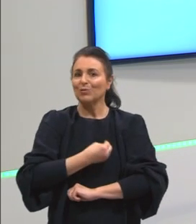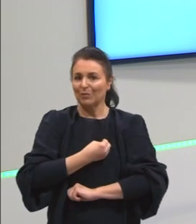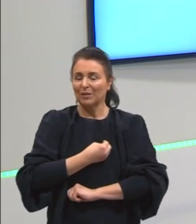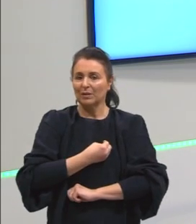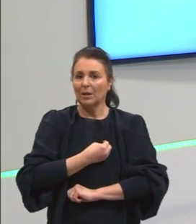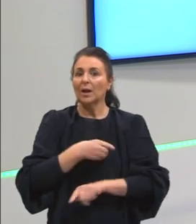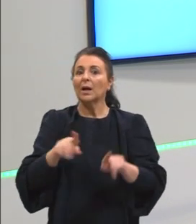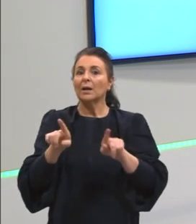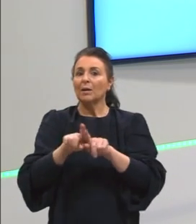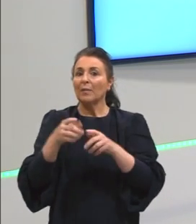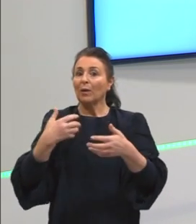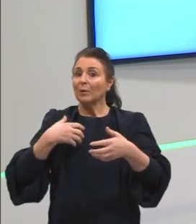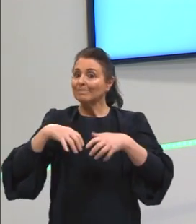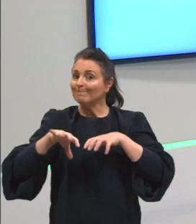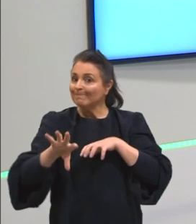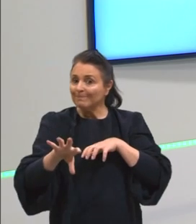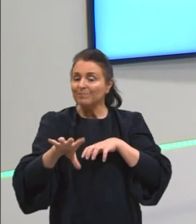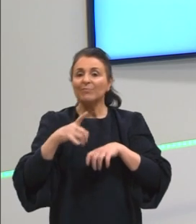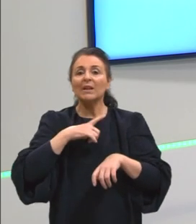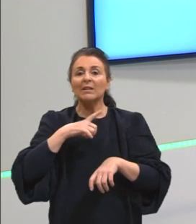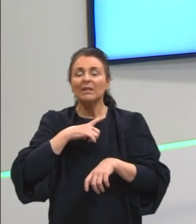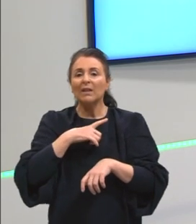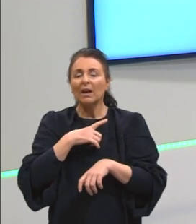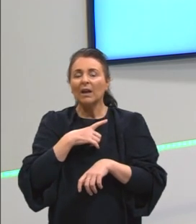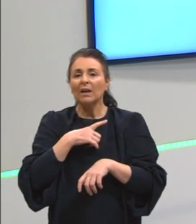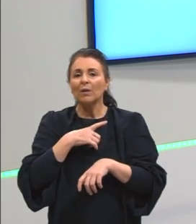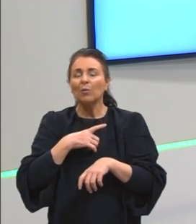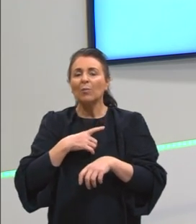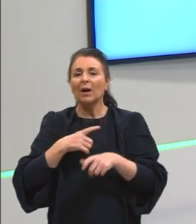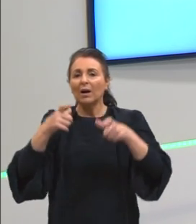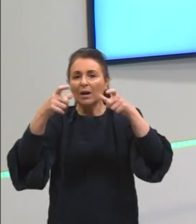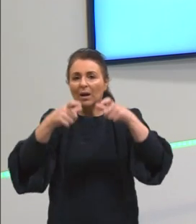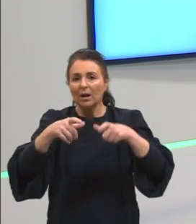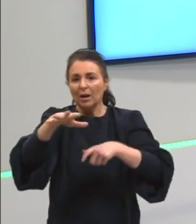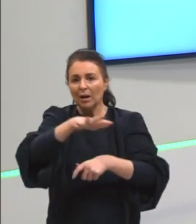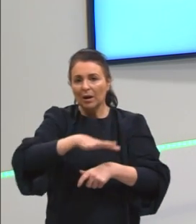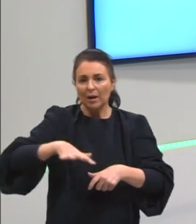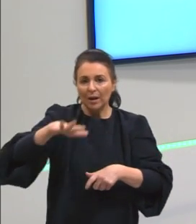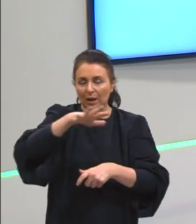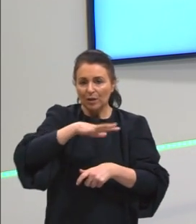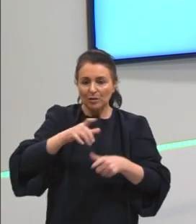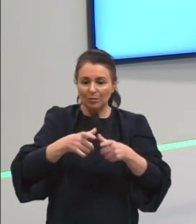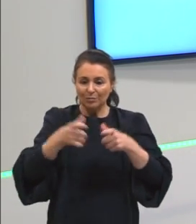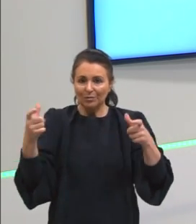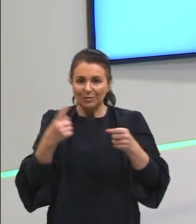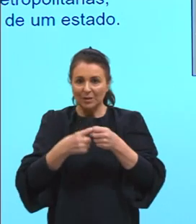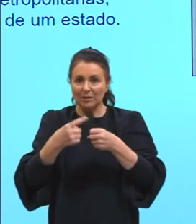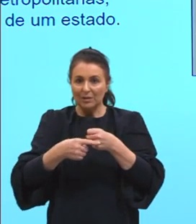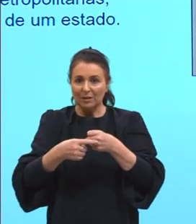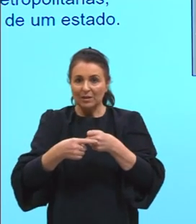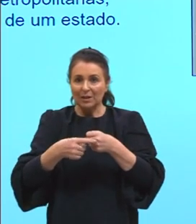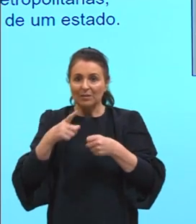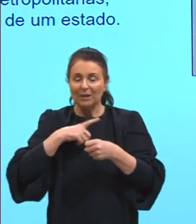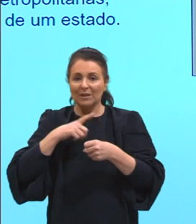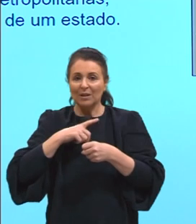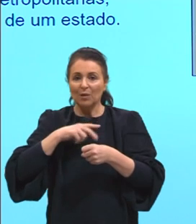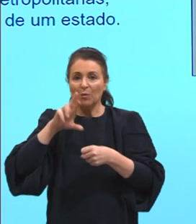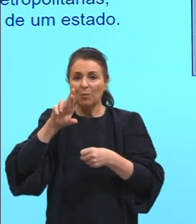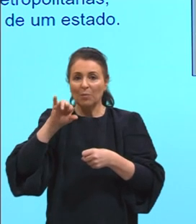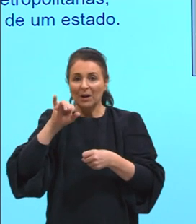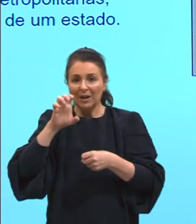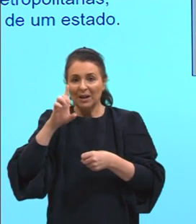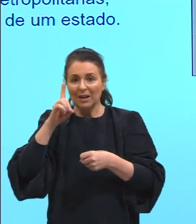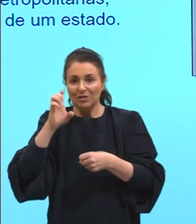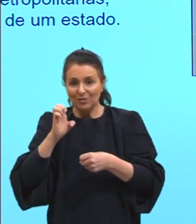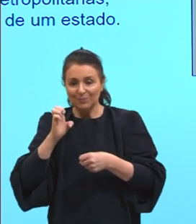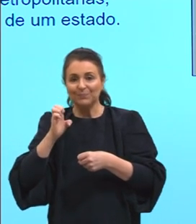Em contrapartida, a gente pode ter uma região metropolitana, né, entre estados, e aí a gente vai ter uma RID, né, uma região integrada de